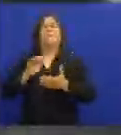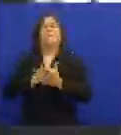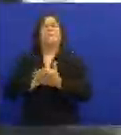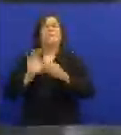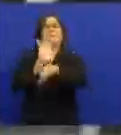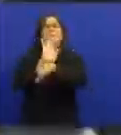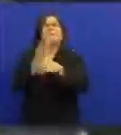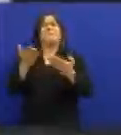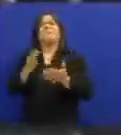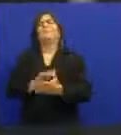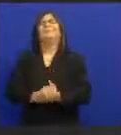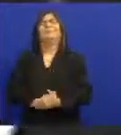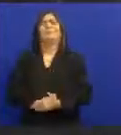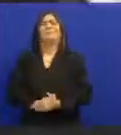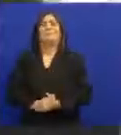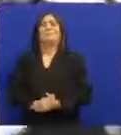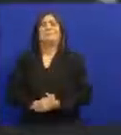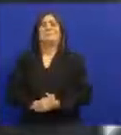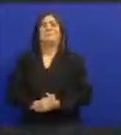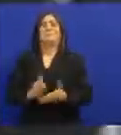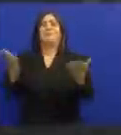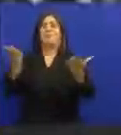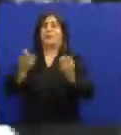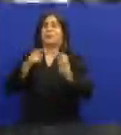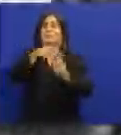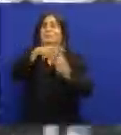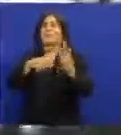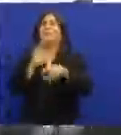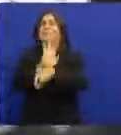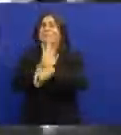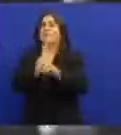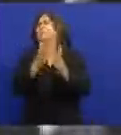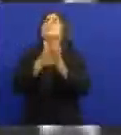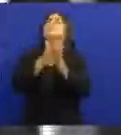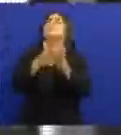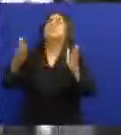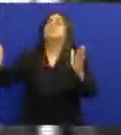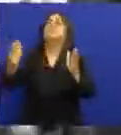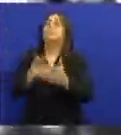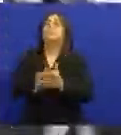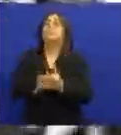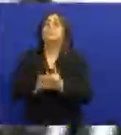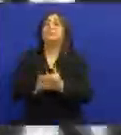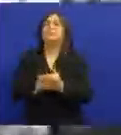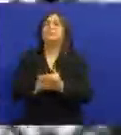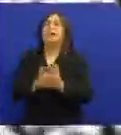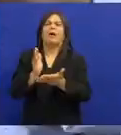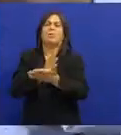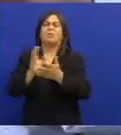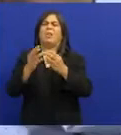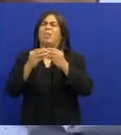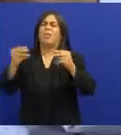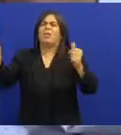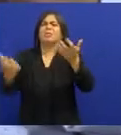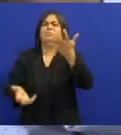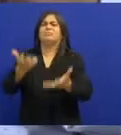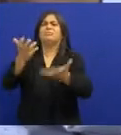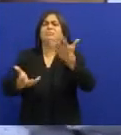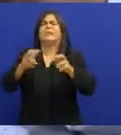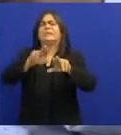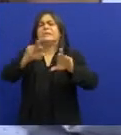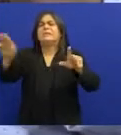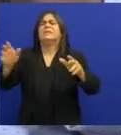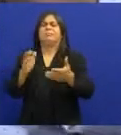alguns deles Nós hoje Só temos acesso A três filmes Completos Porque o resto Desapareceu Nos